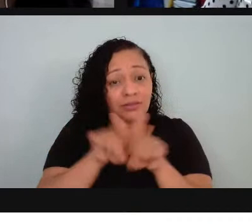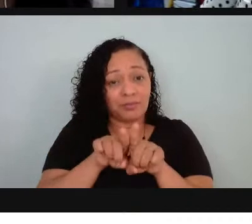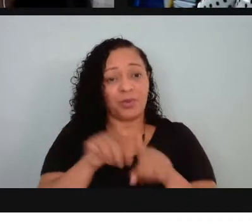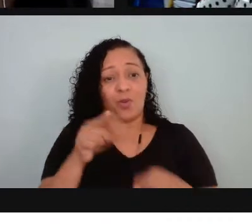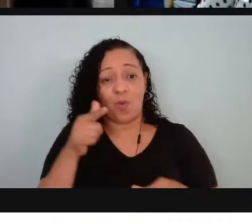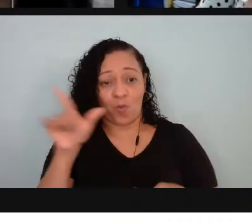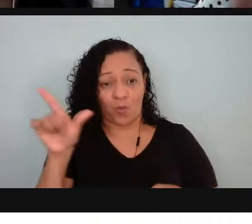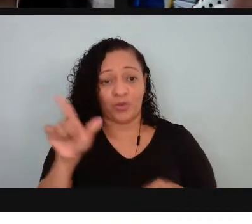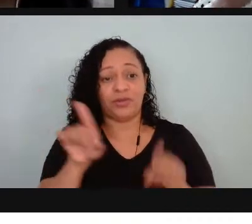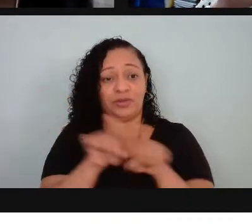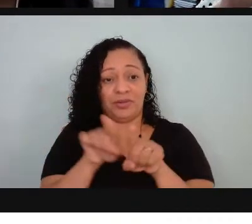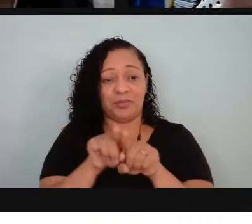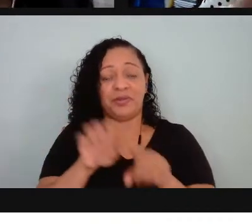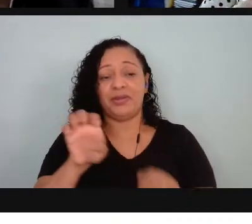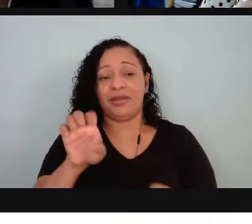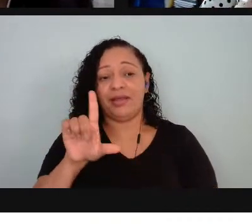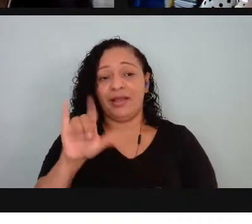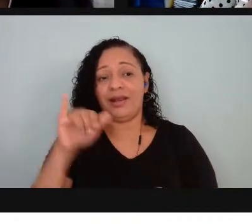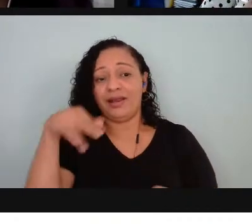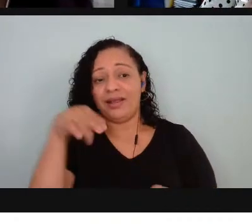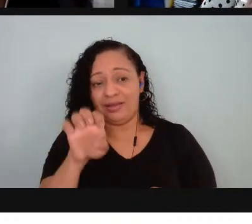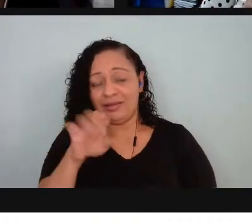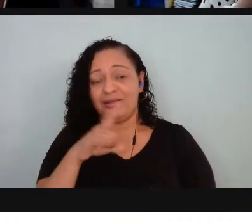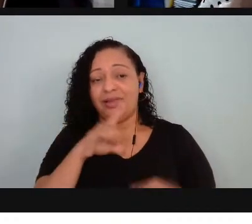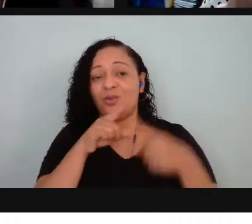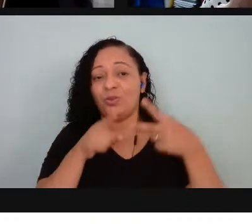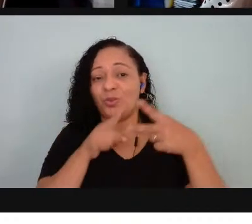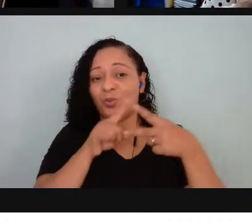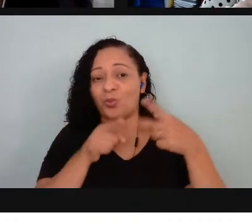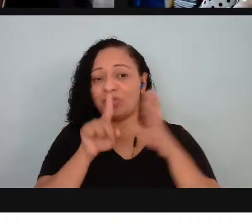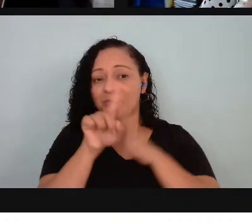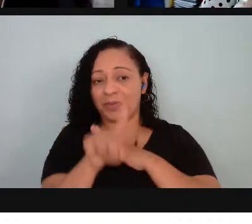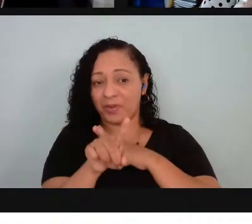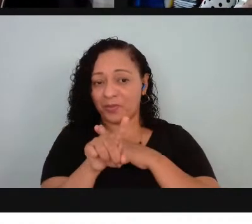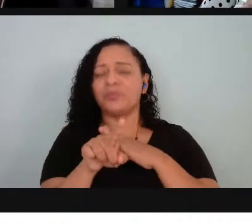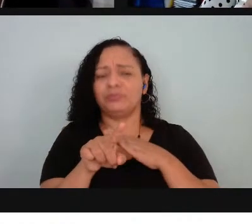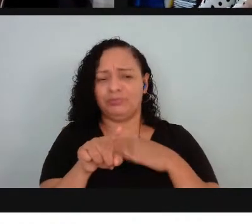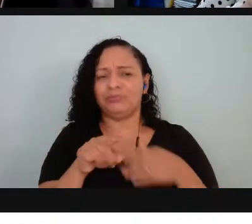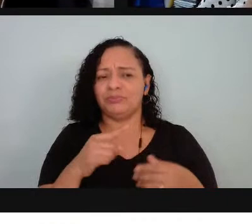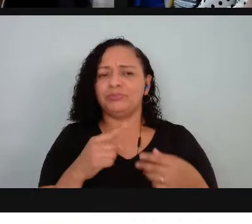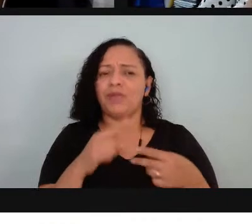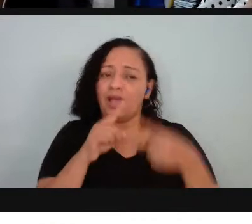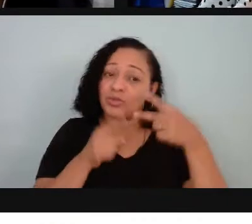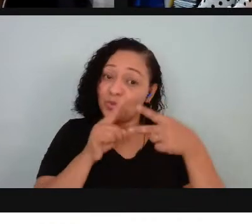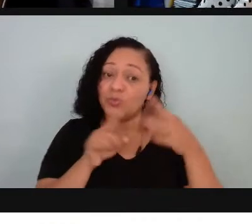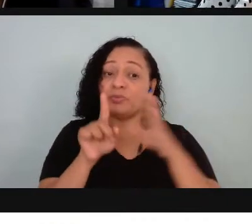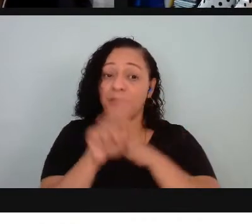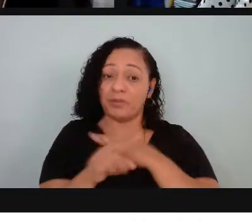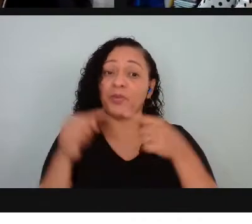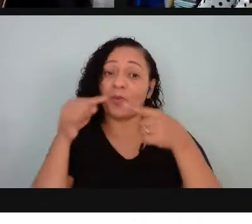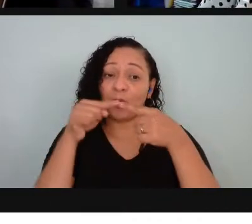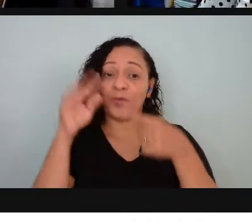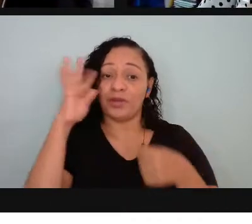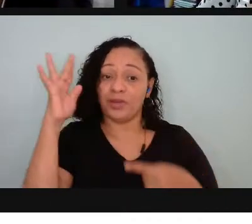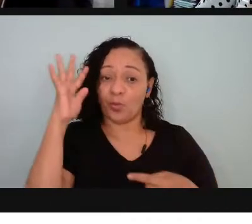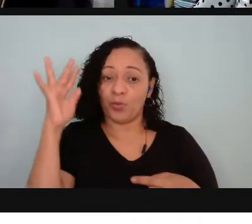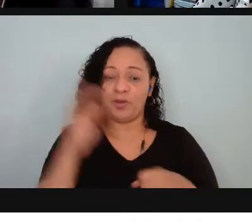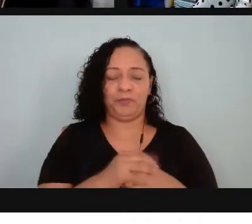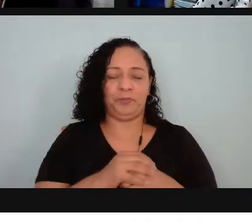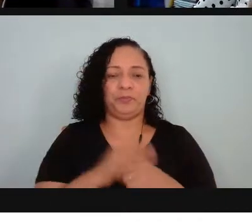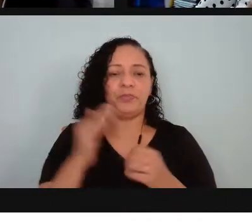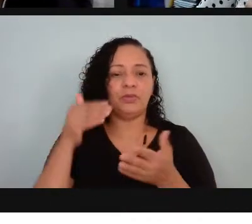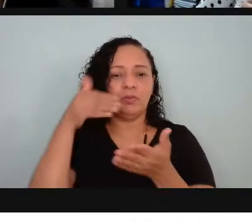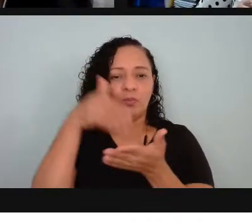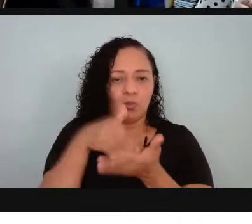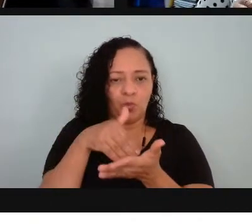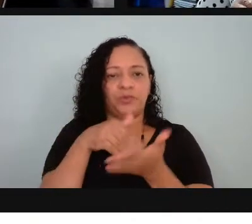também ela participou com duas perguntas e ambas são teóricas na última pergunta